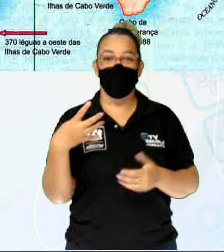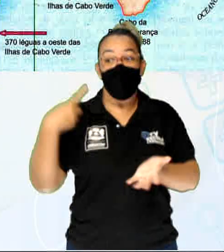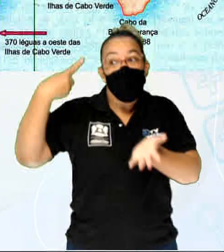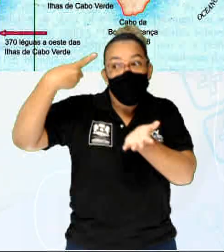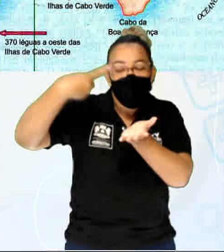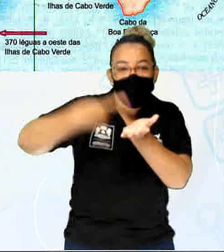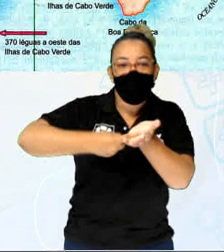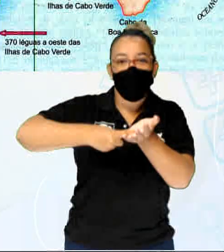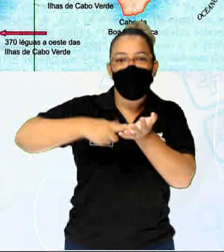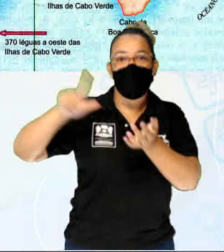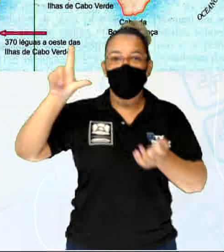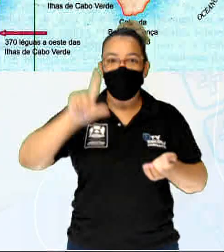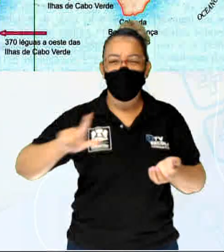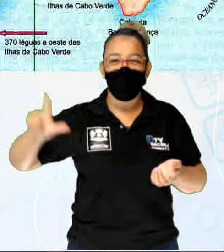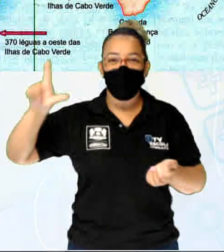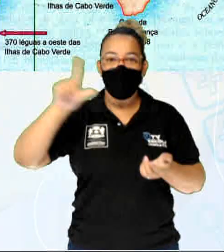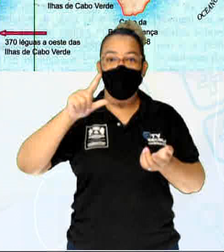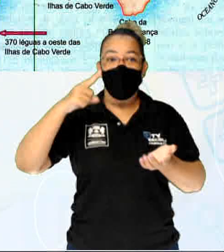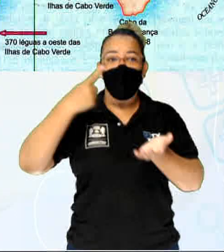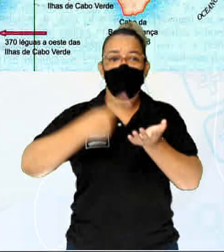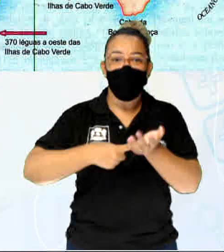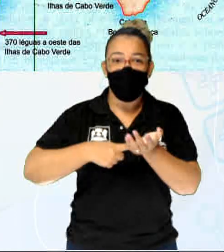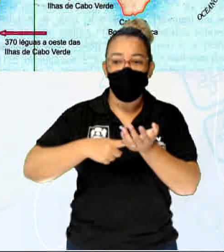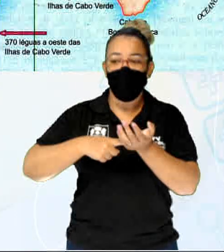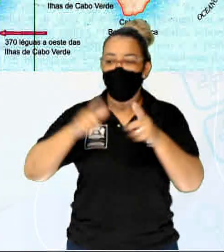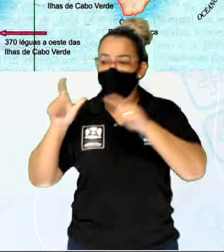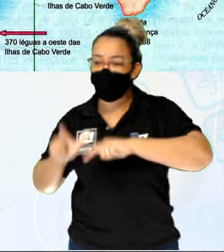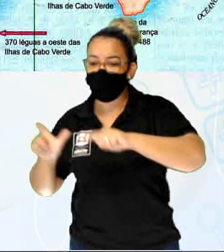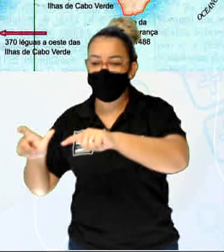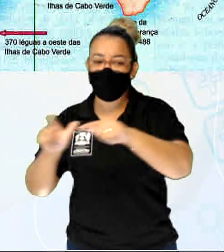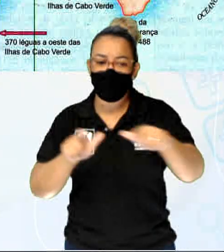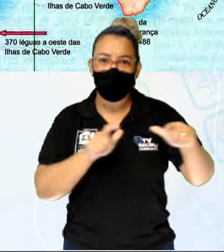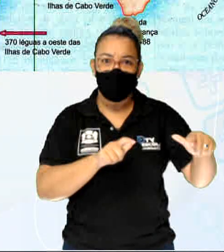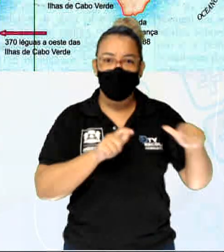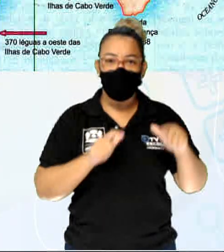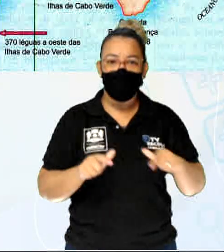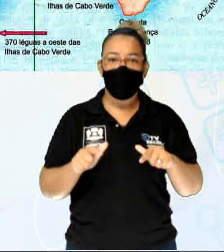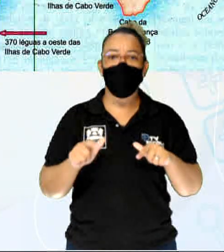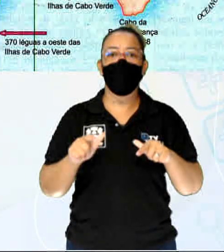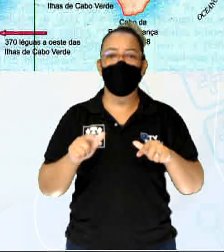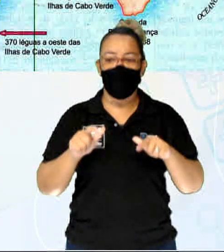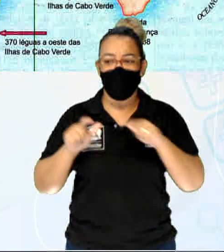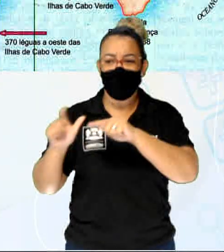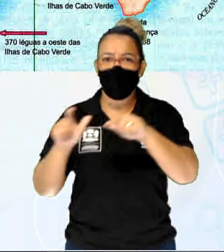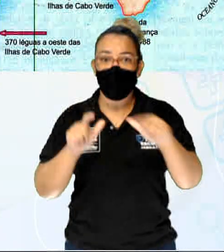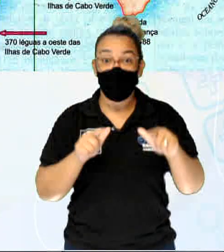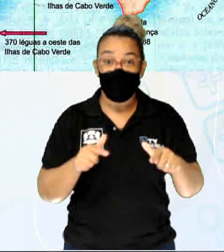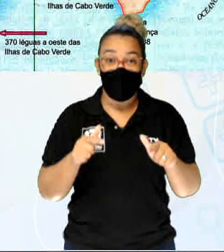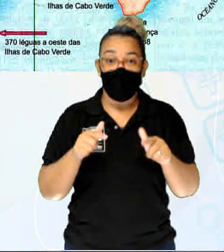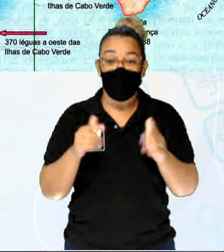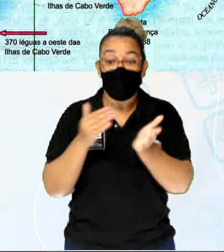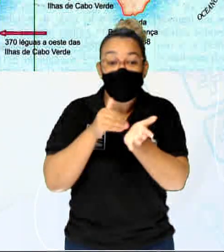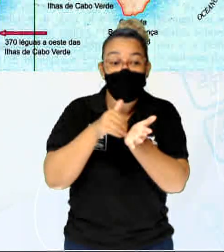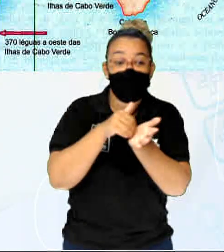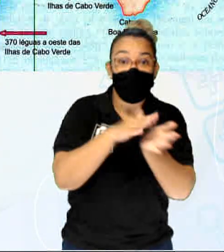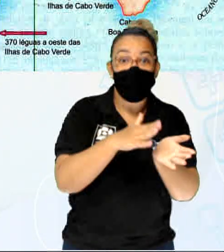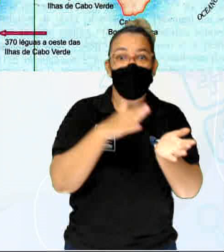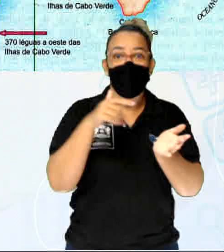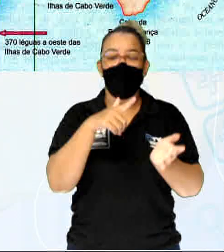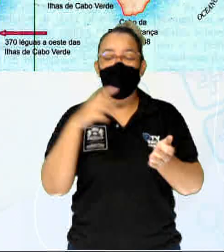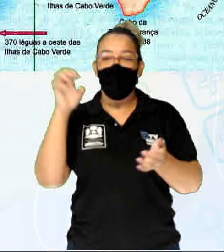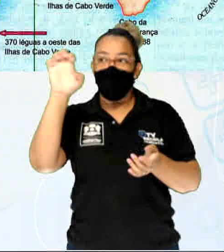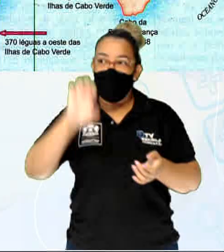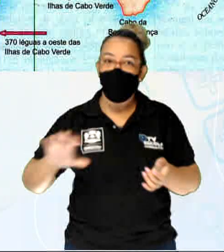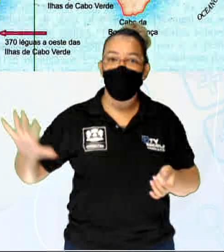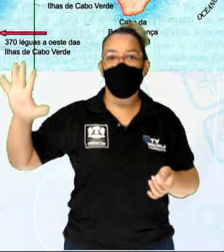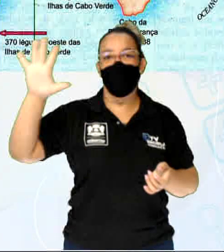Tordesilhas definiu as áreas de domínio do mundo extra-europeu, ou seja, depois da Europa, porque o mundo só era aquela região ali,